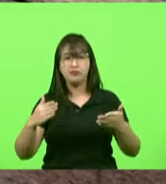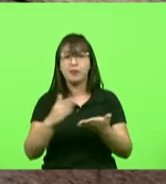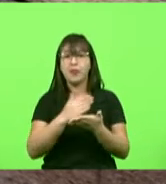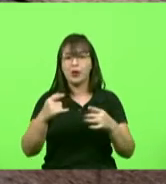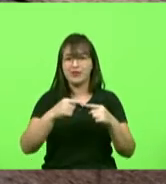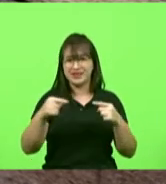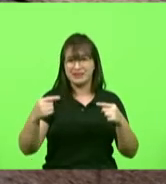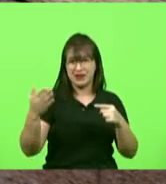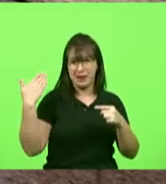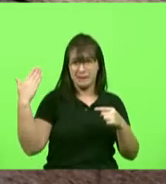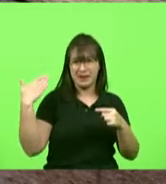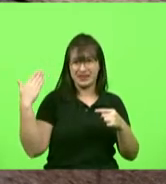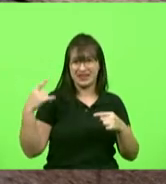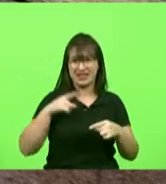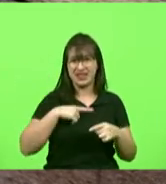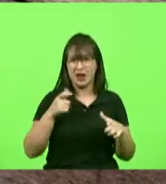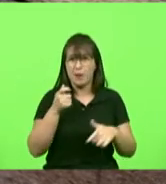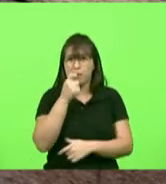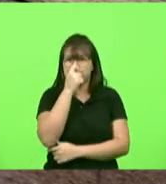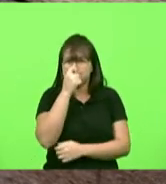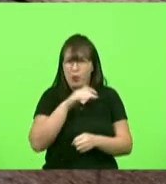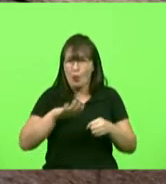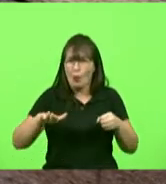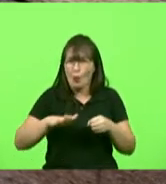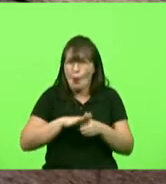atrás estavam lotadas cheios tendo que levar